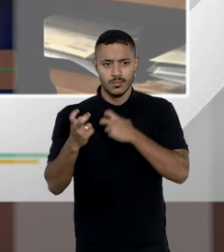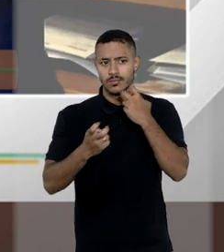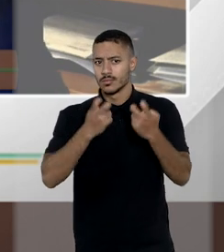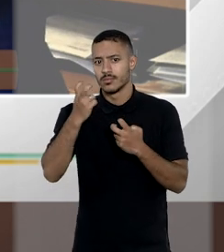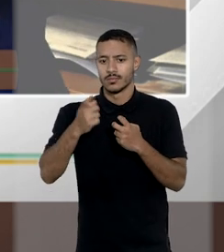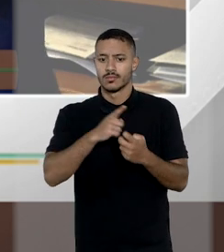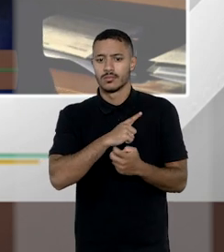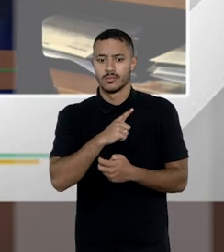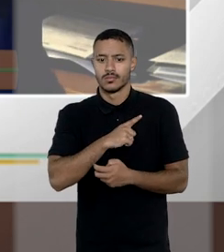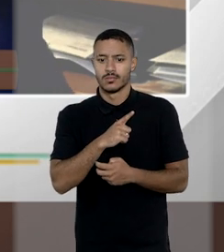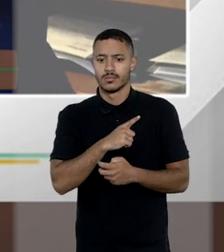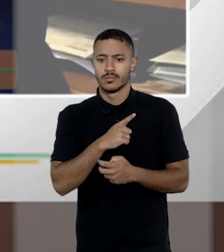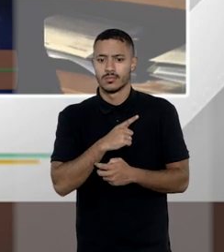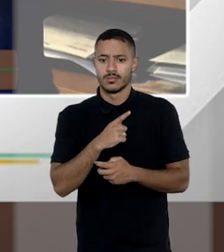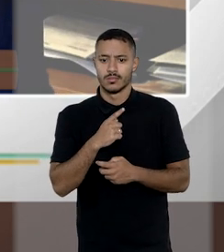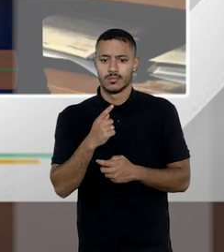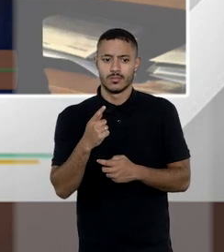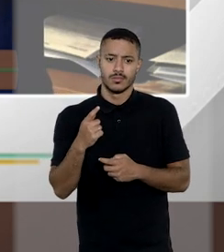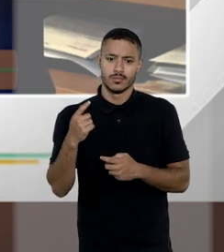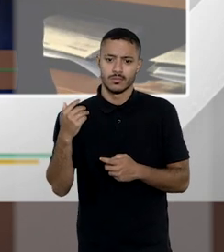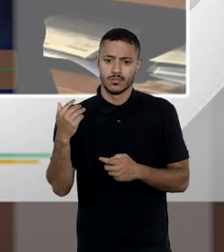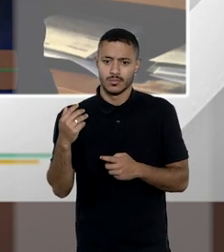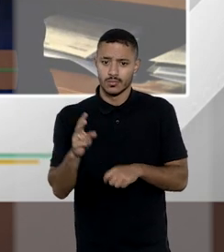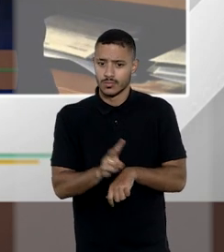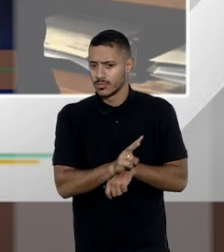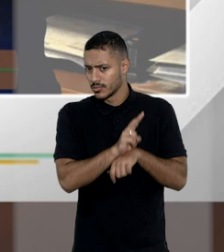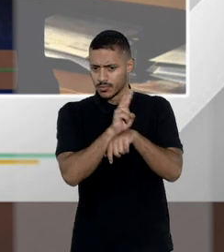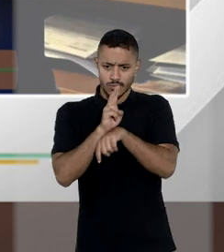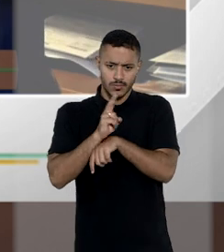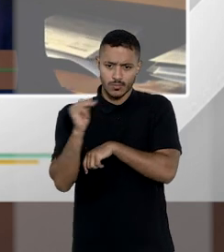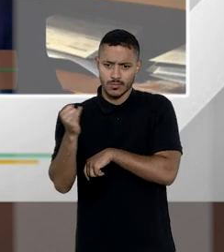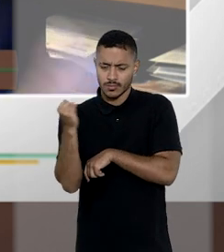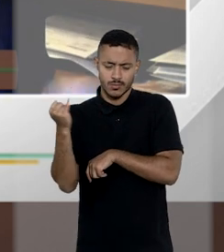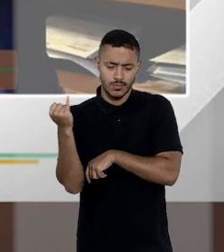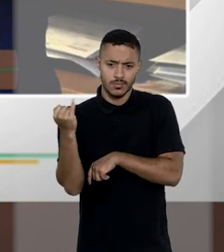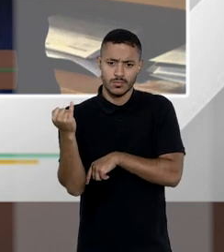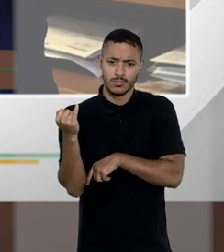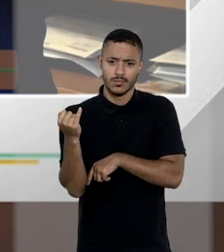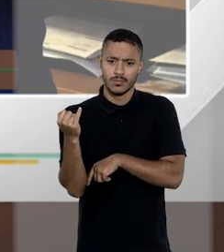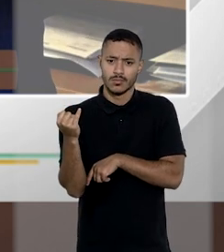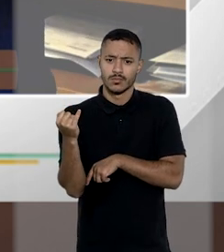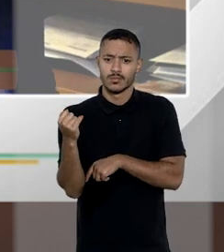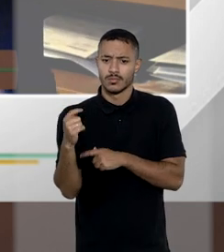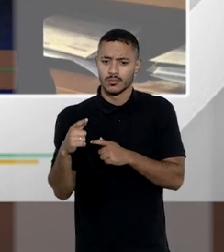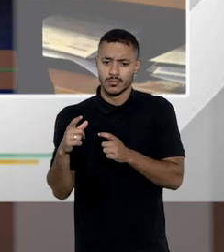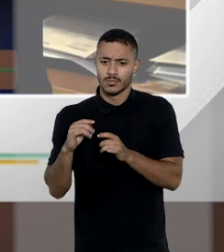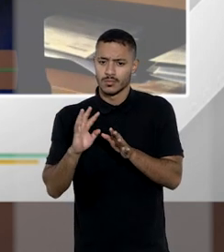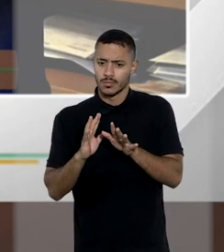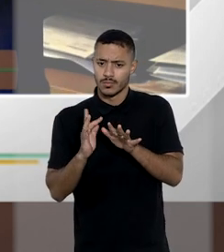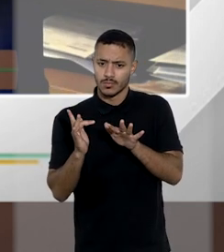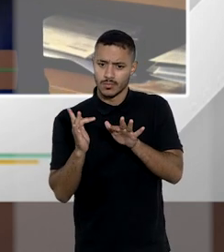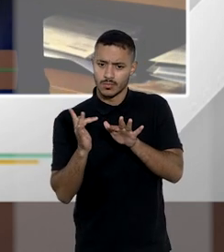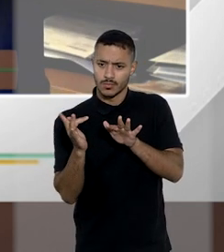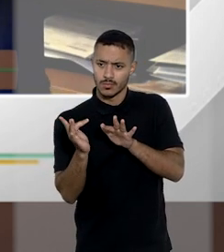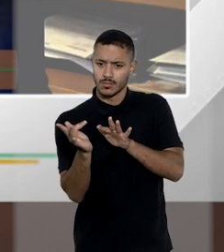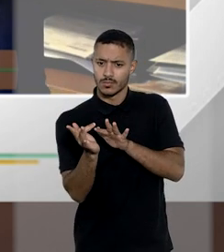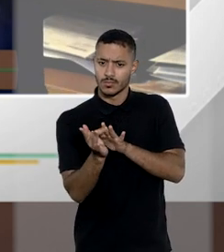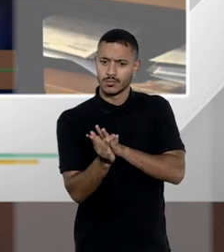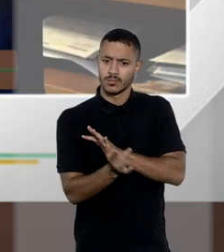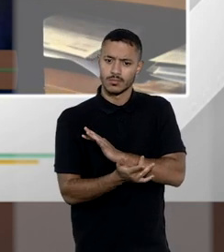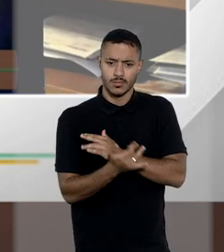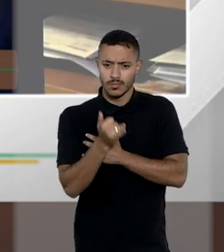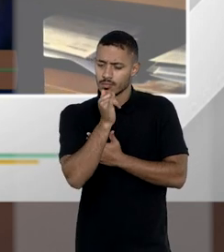músicas tivessem lá um valor imensurável e outras formas outras plataformas em que